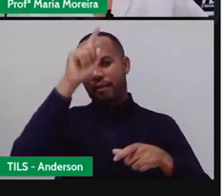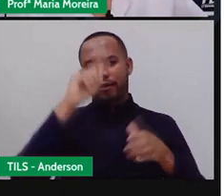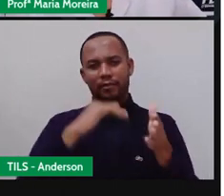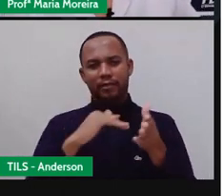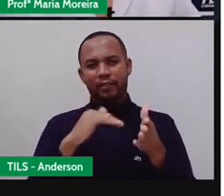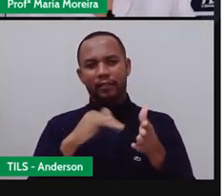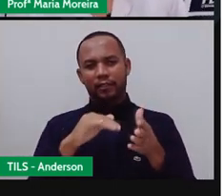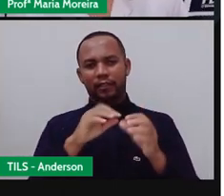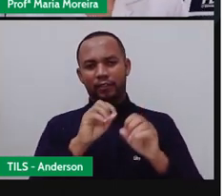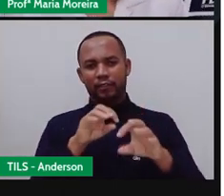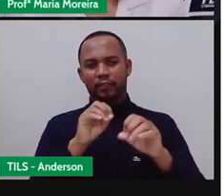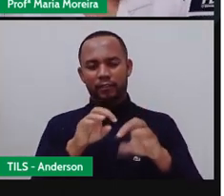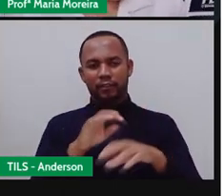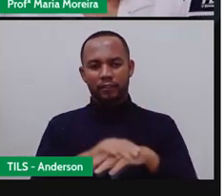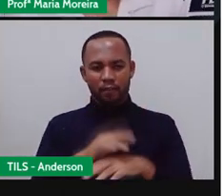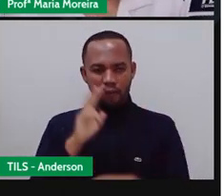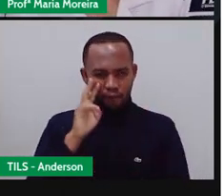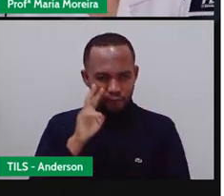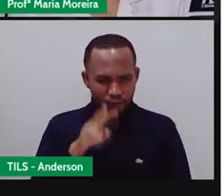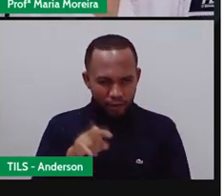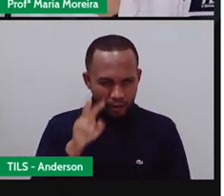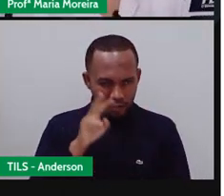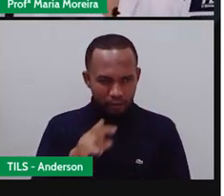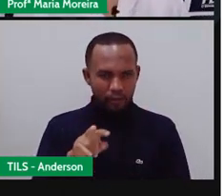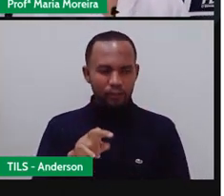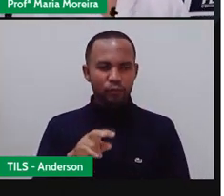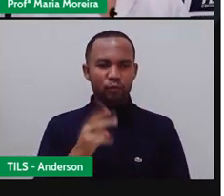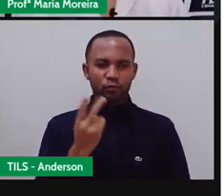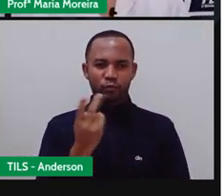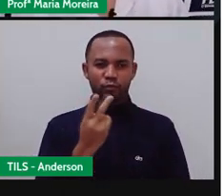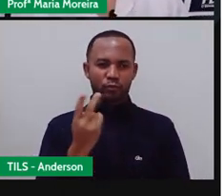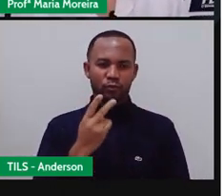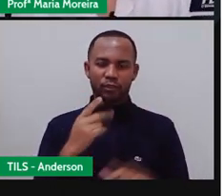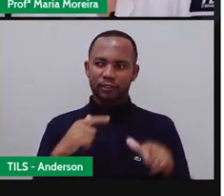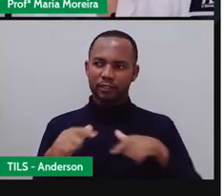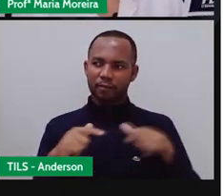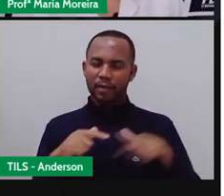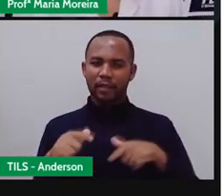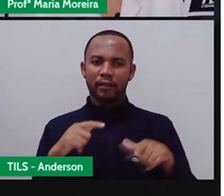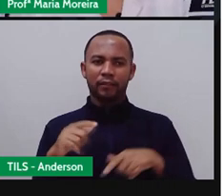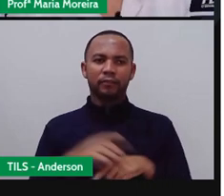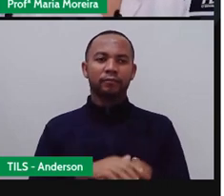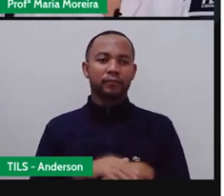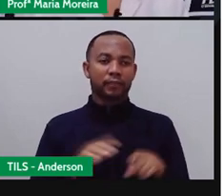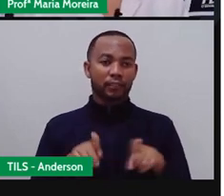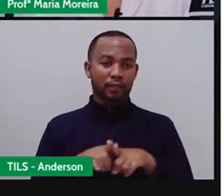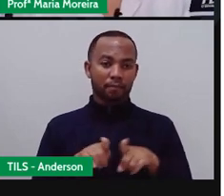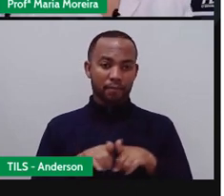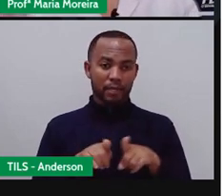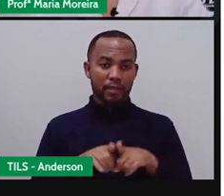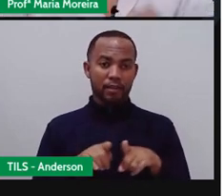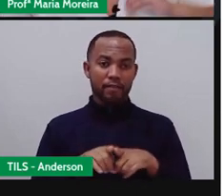dizer assim, olha, tô vendo aqui, viu, Maria e Anderson estão trabalhando. Então, isso também, na verdade, olha só, as pessoas, elas